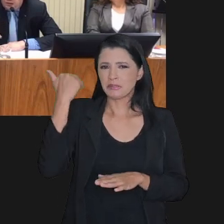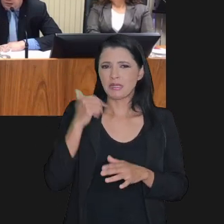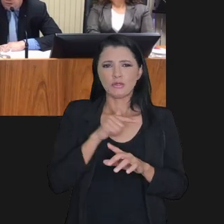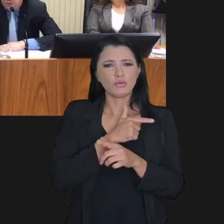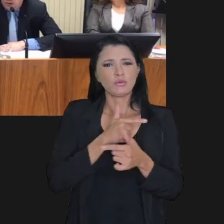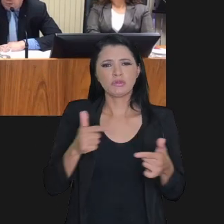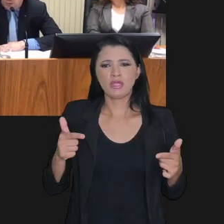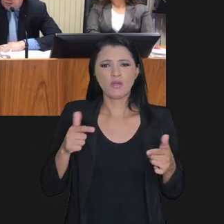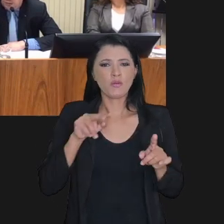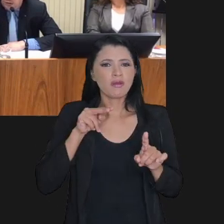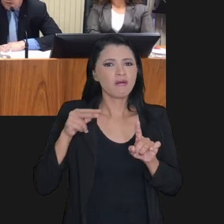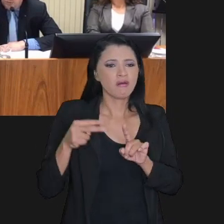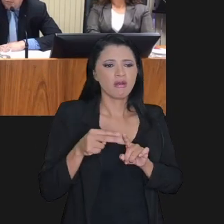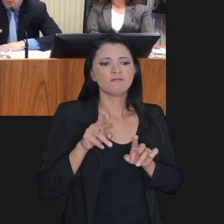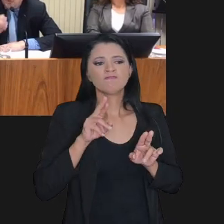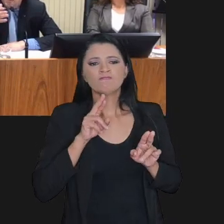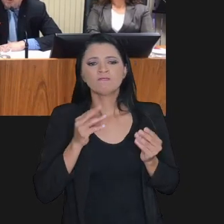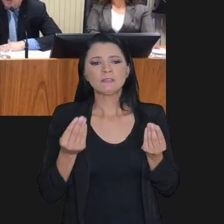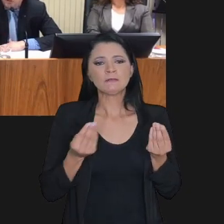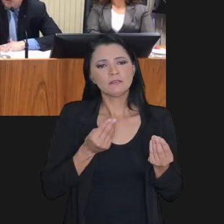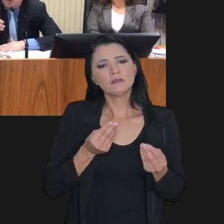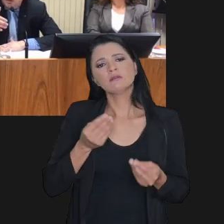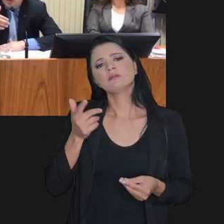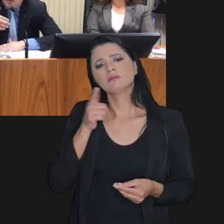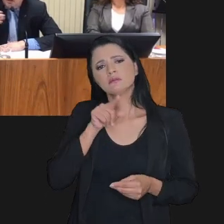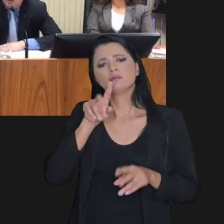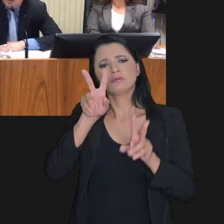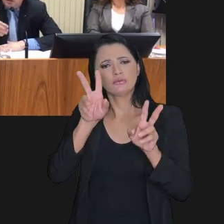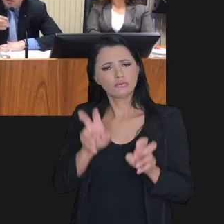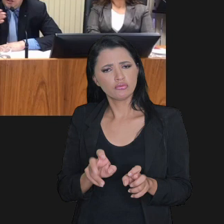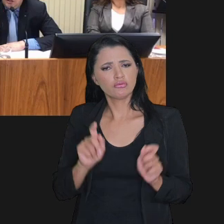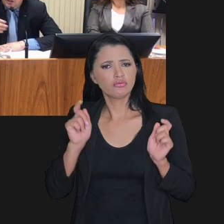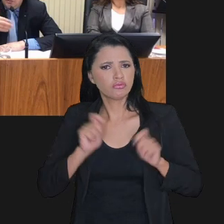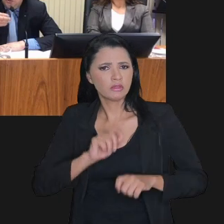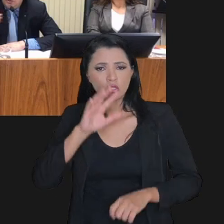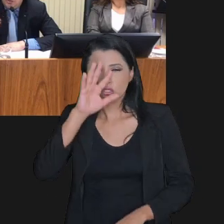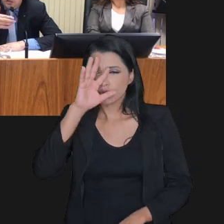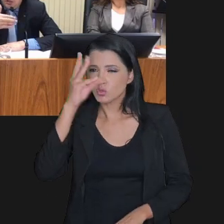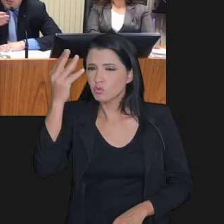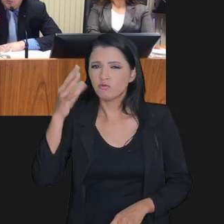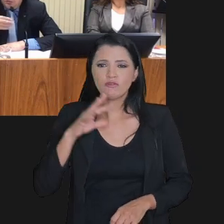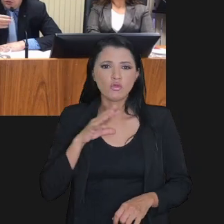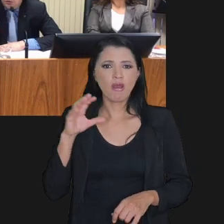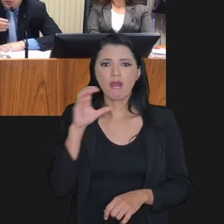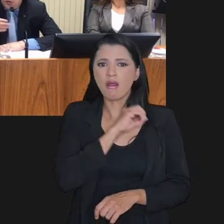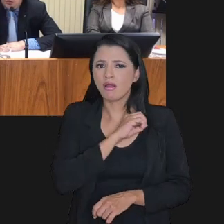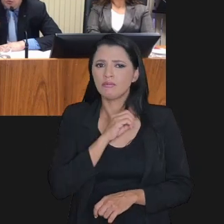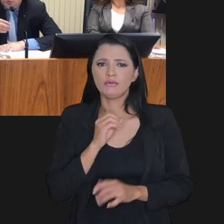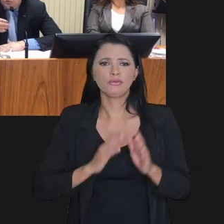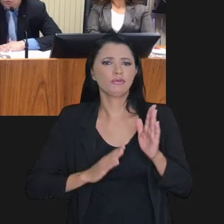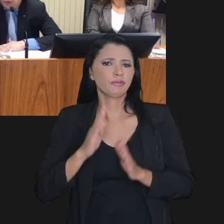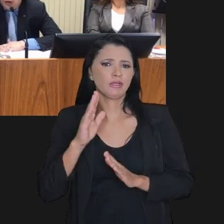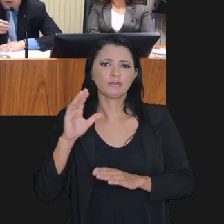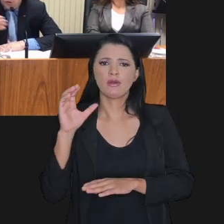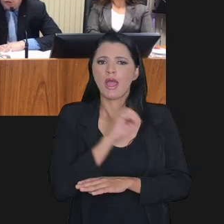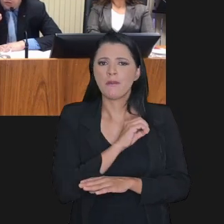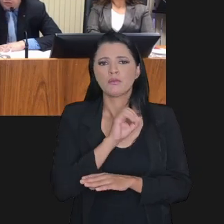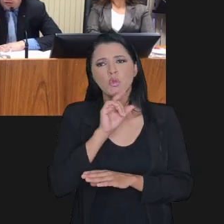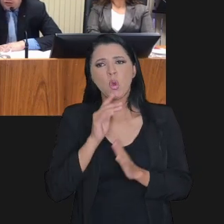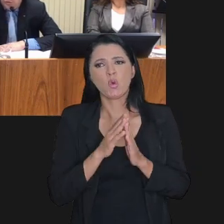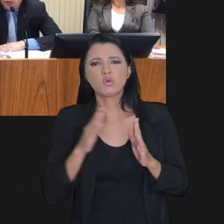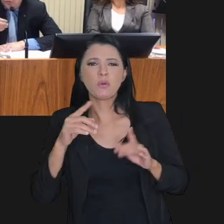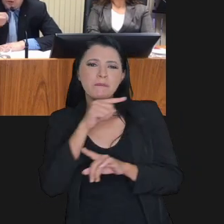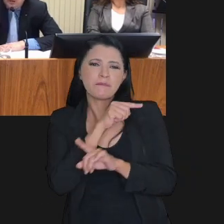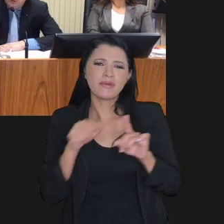na época uma perspectiva de que esse tema fosse ser resolvido no curto prazo ou